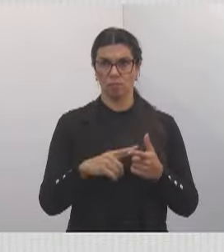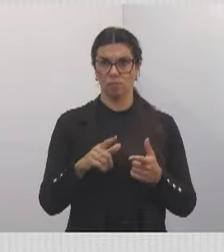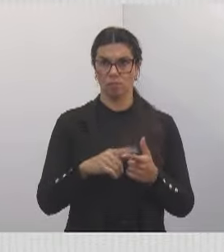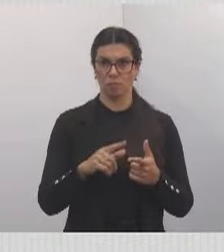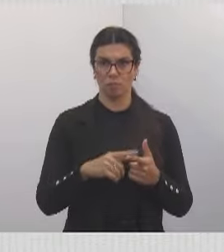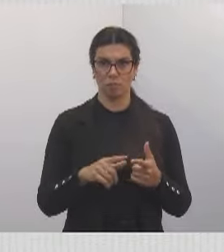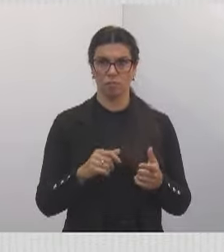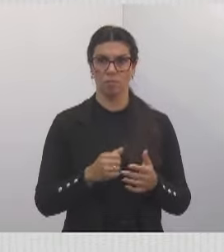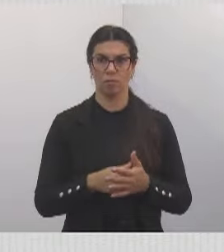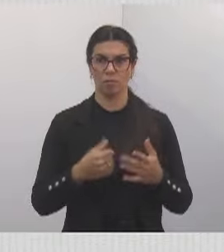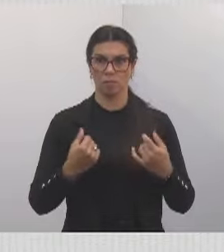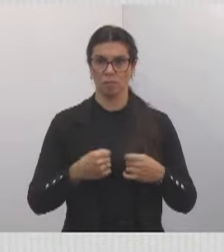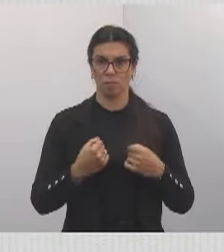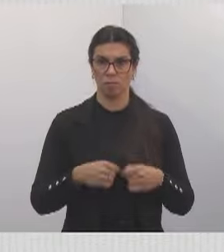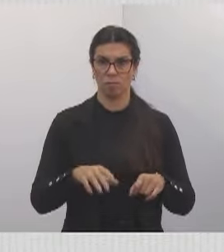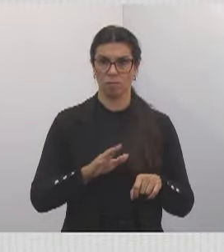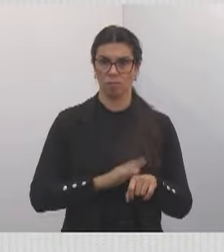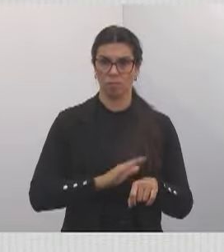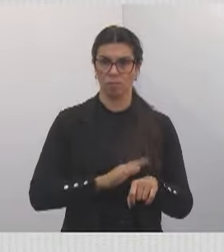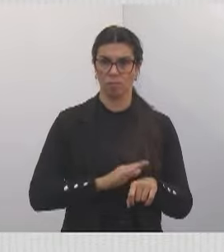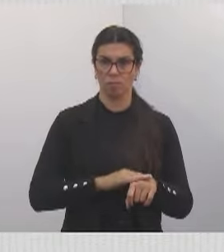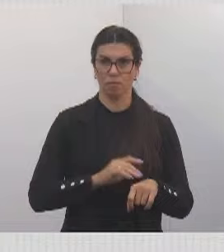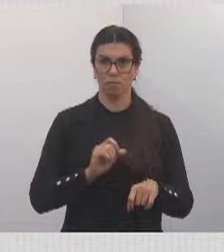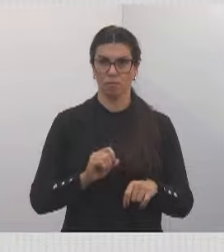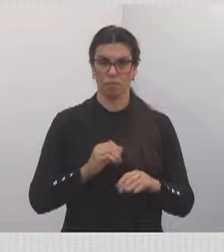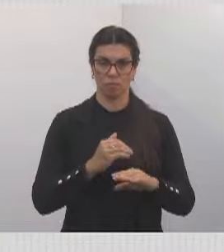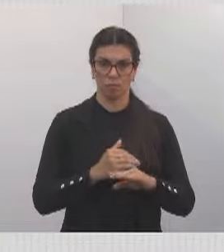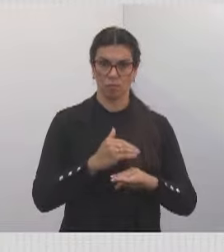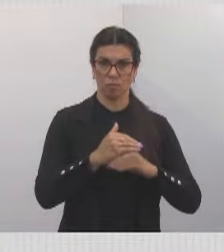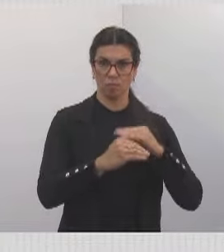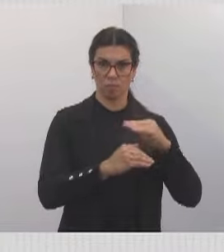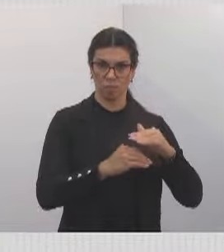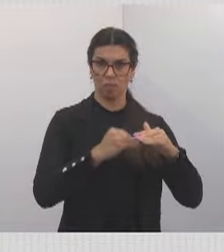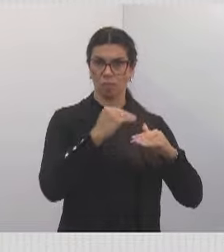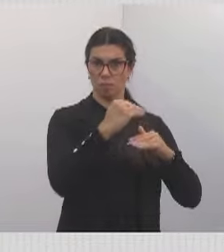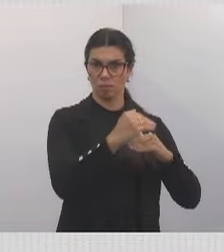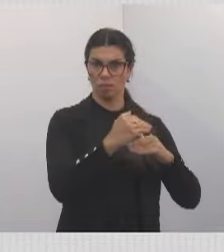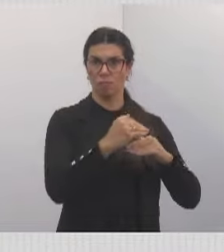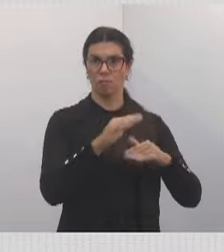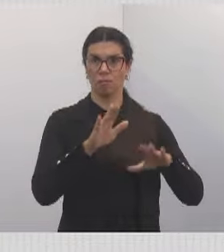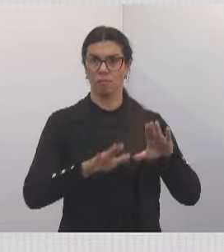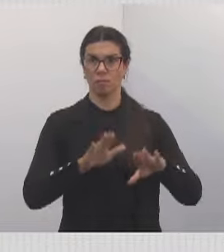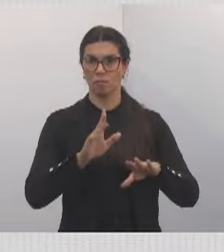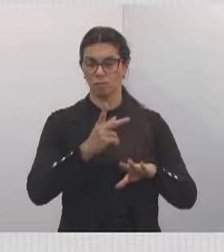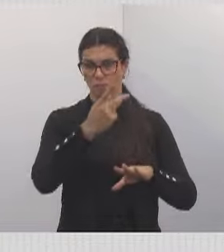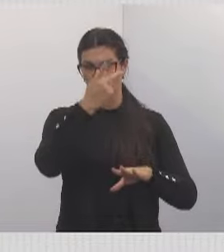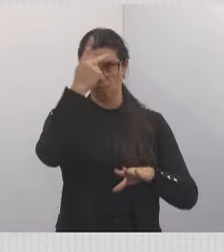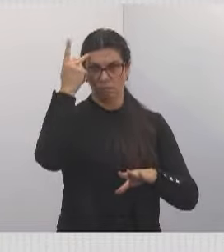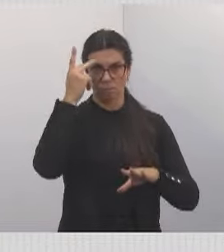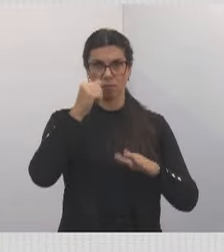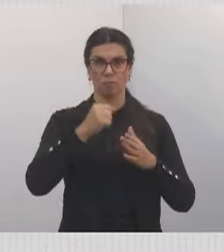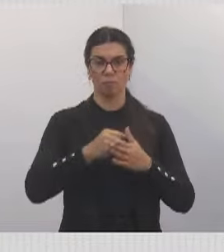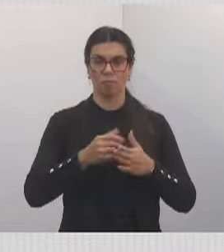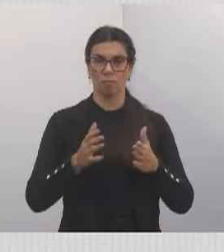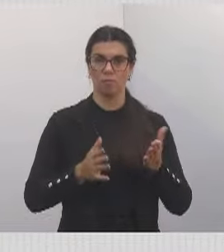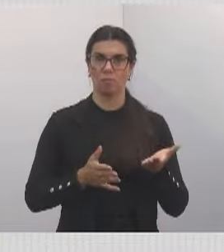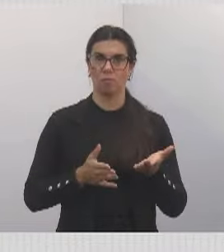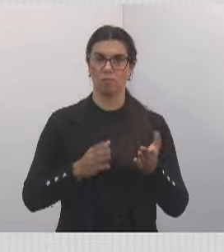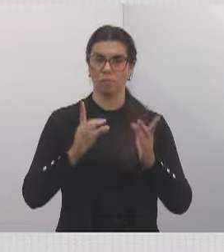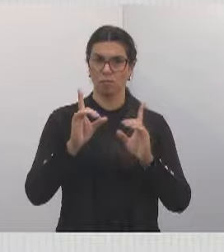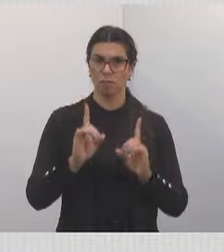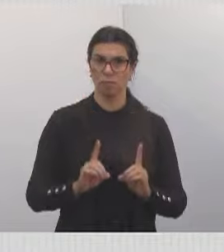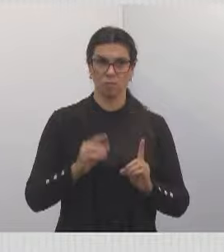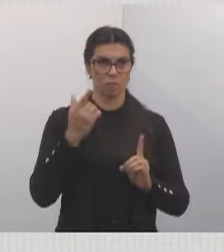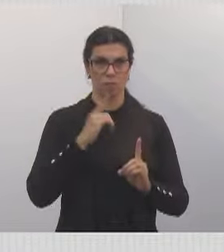uma rampa, uma rampa não, um degrau onde muitas pessoas com deficiência tinham dificuldades de passar. Então, nós